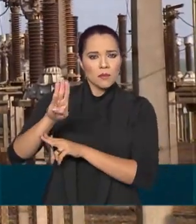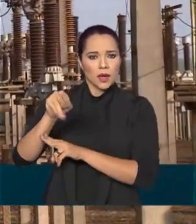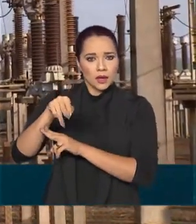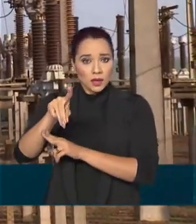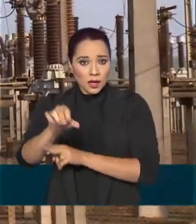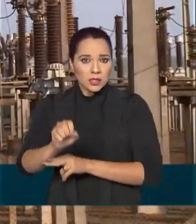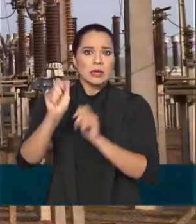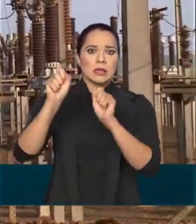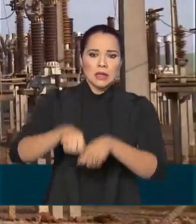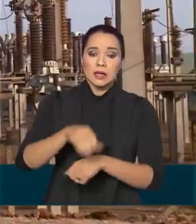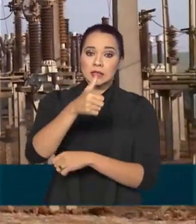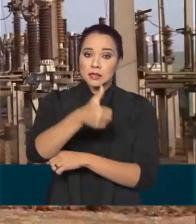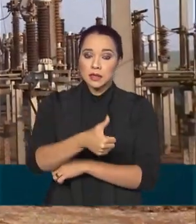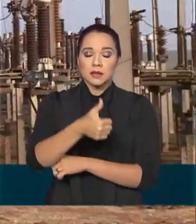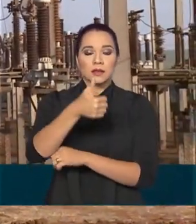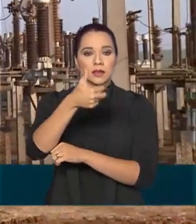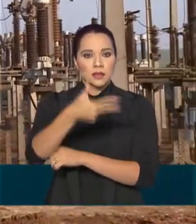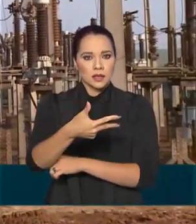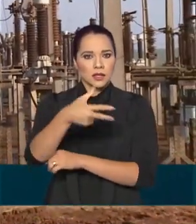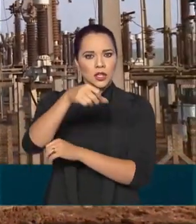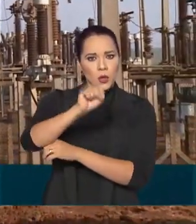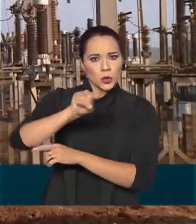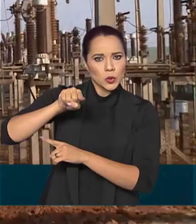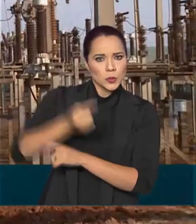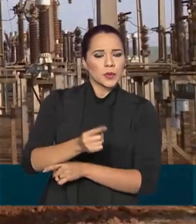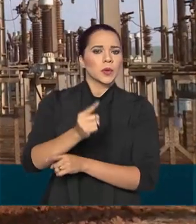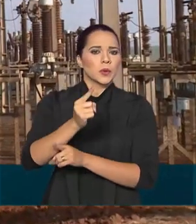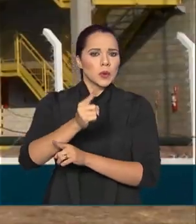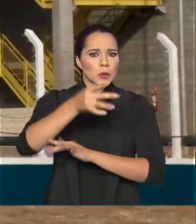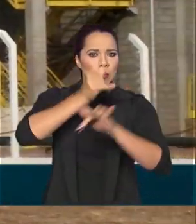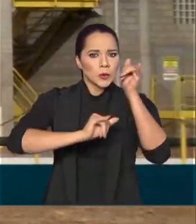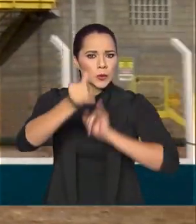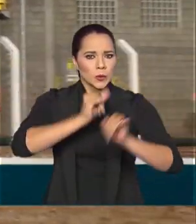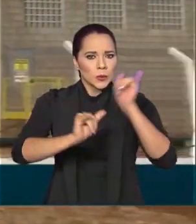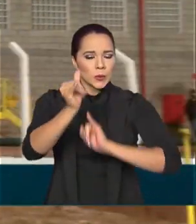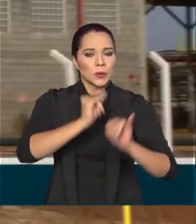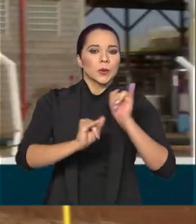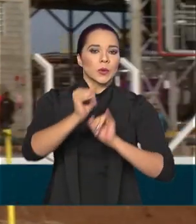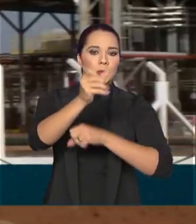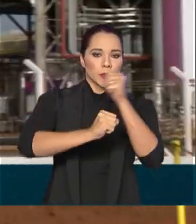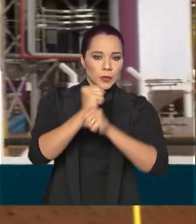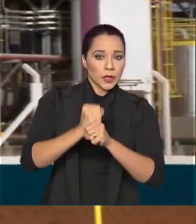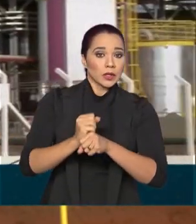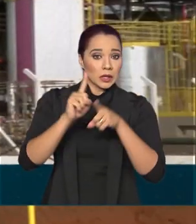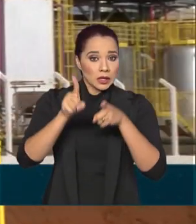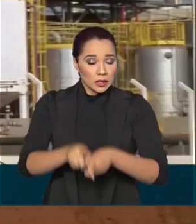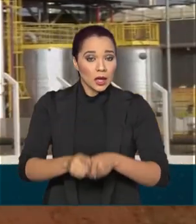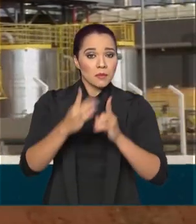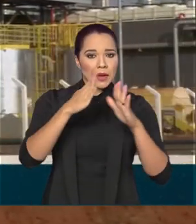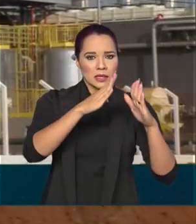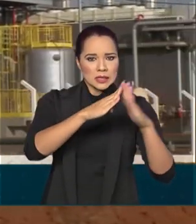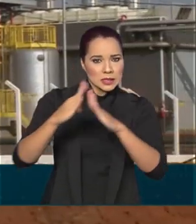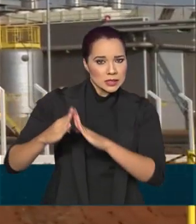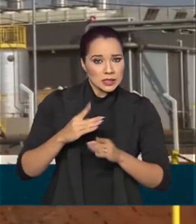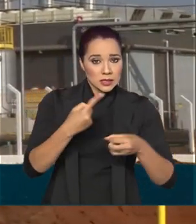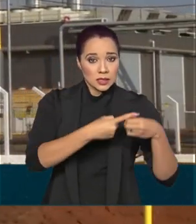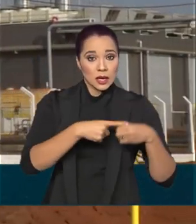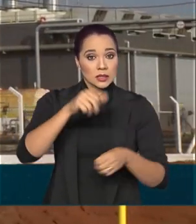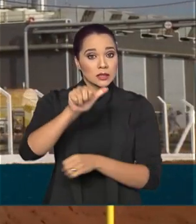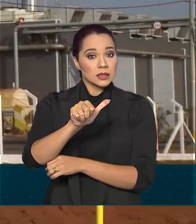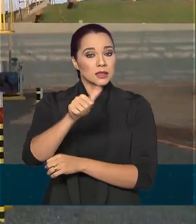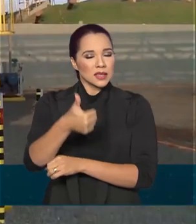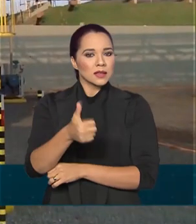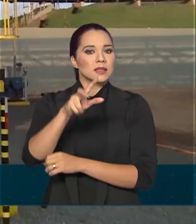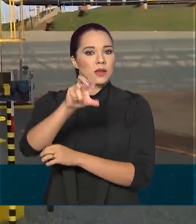pode gerar 138 mil megawatts hora de energia por ano, suficientes para abastecer uma cidade de 150 mil